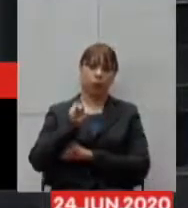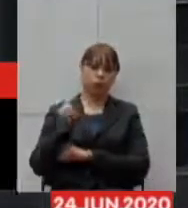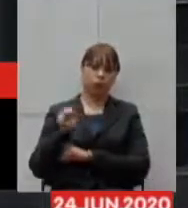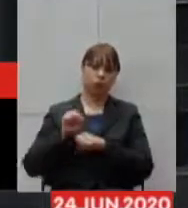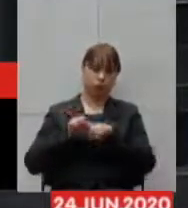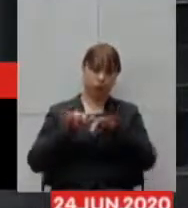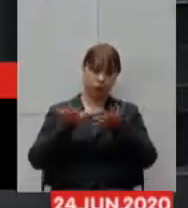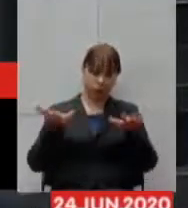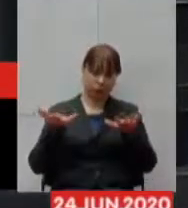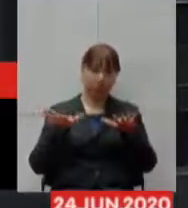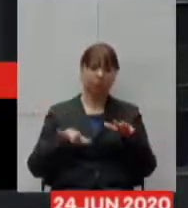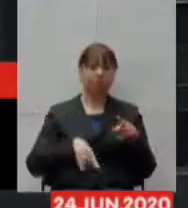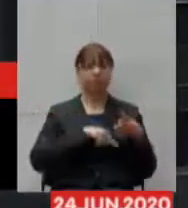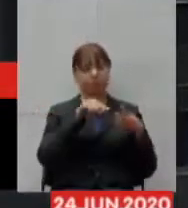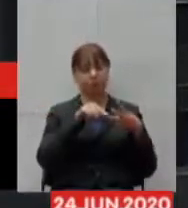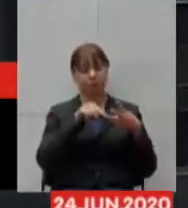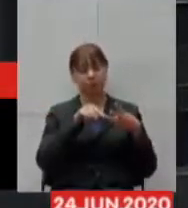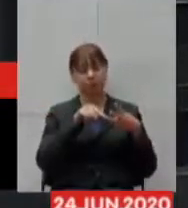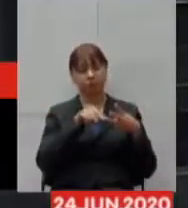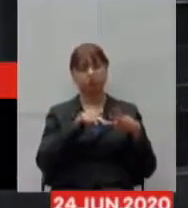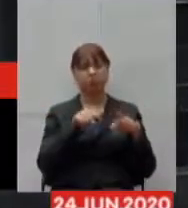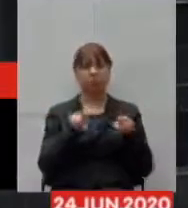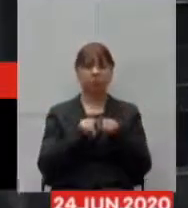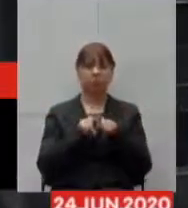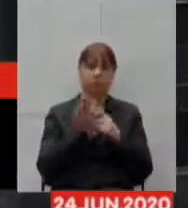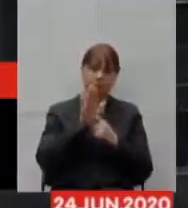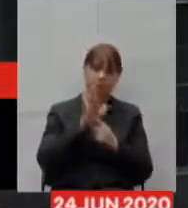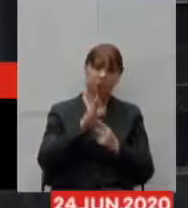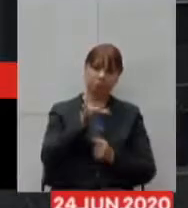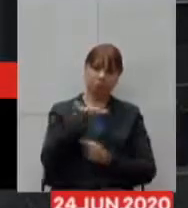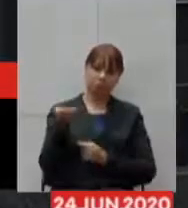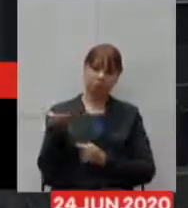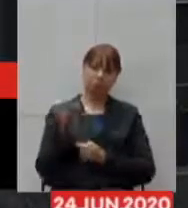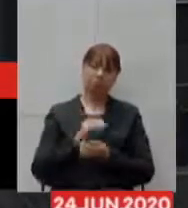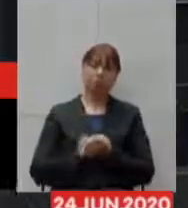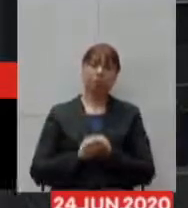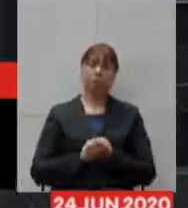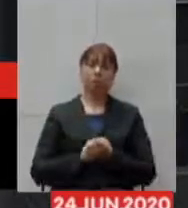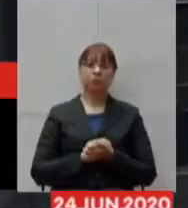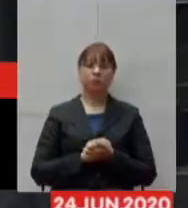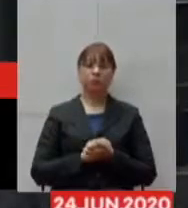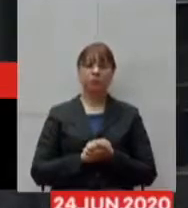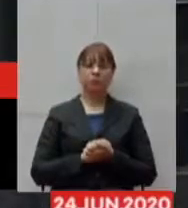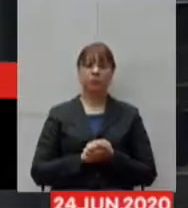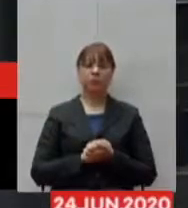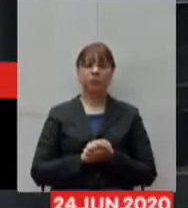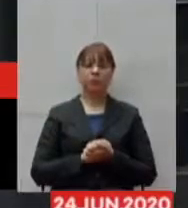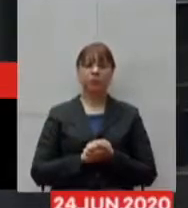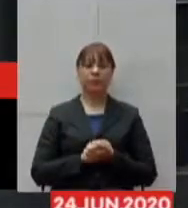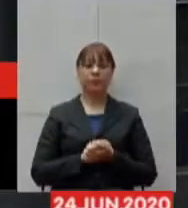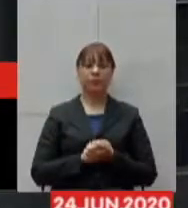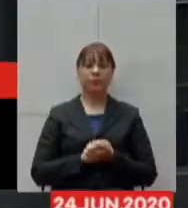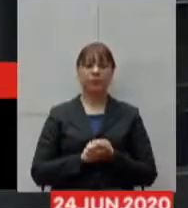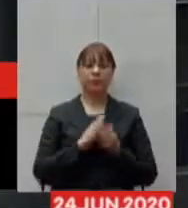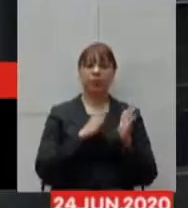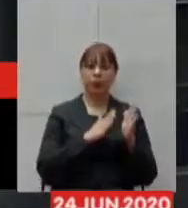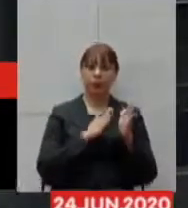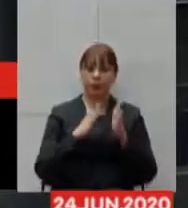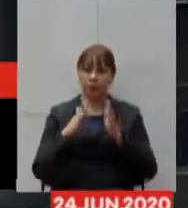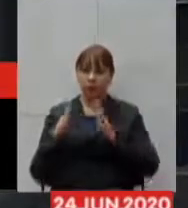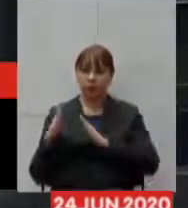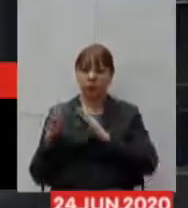mostrar que todo esse processo do hospital de